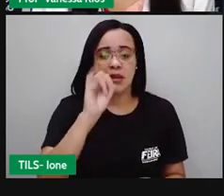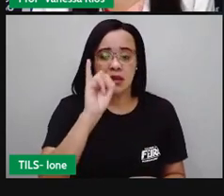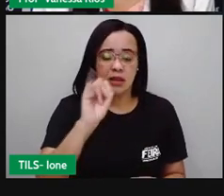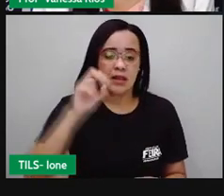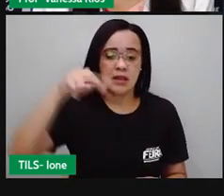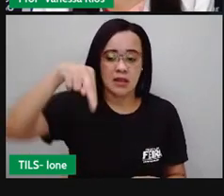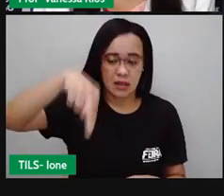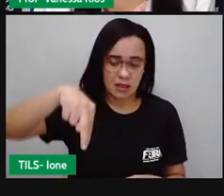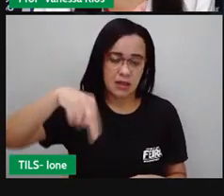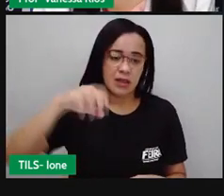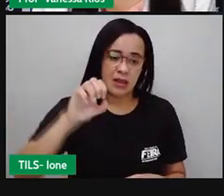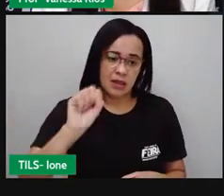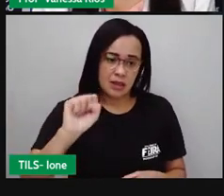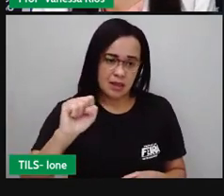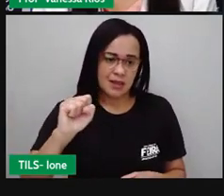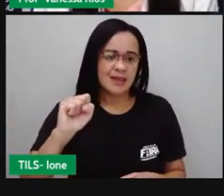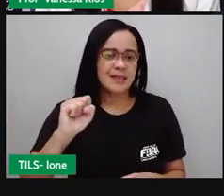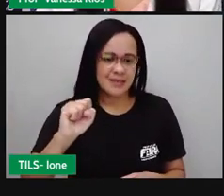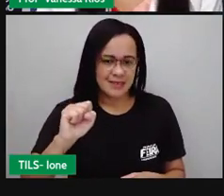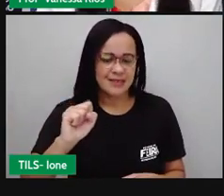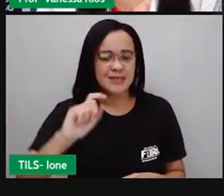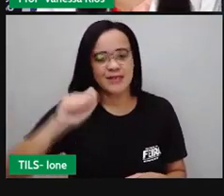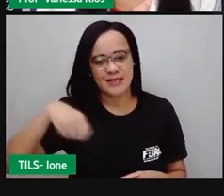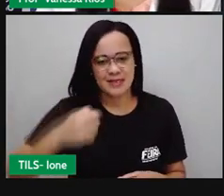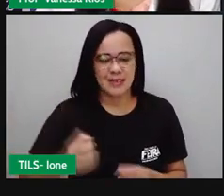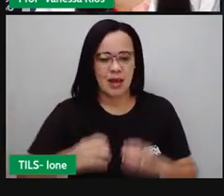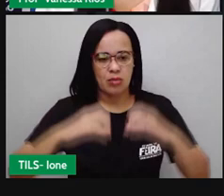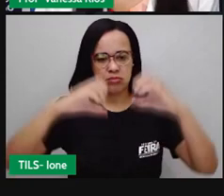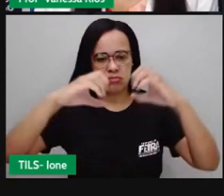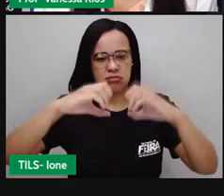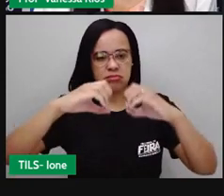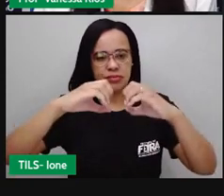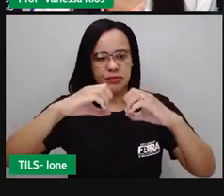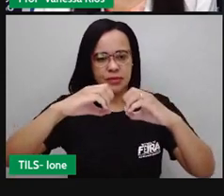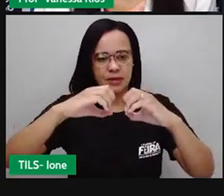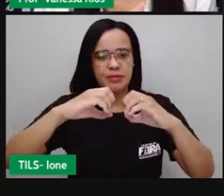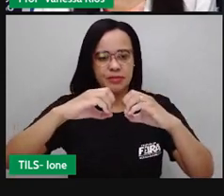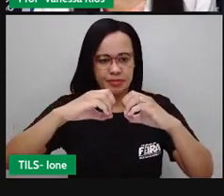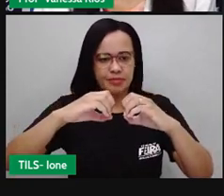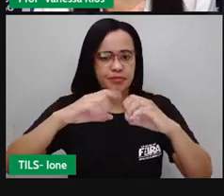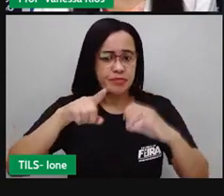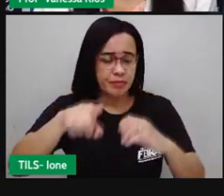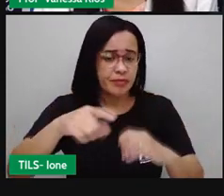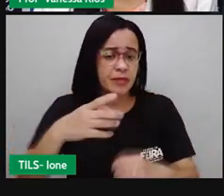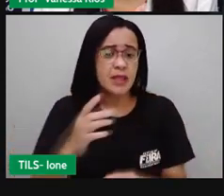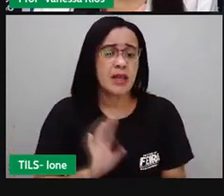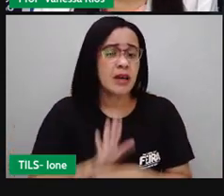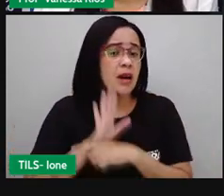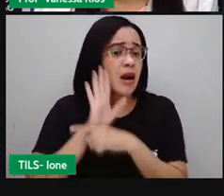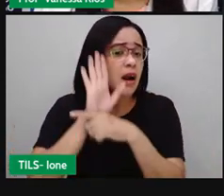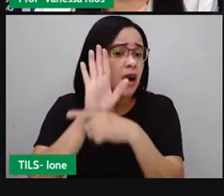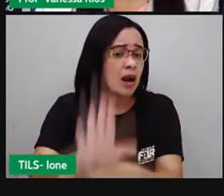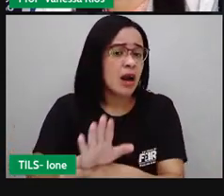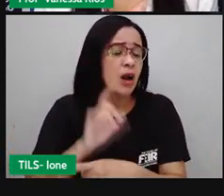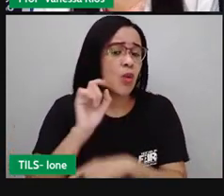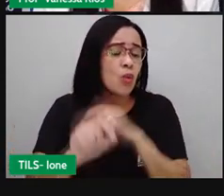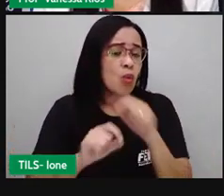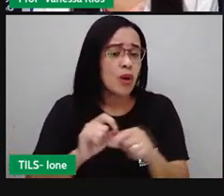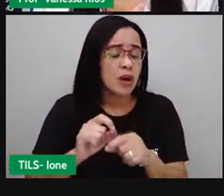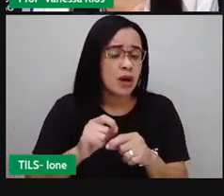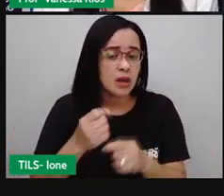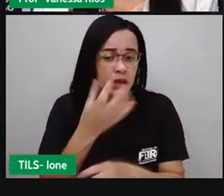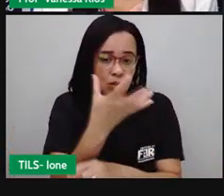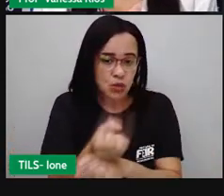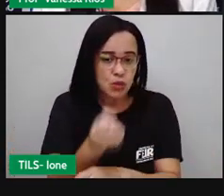das pessoas. E os rins filtram o quê, Pró? Os rins filtram o nosso sangue. E